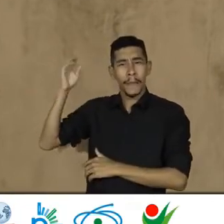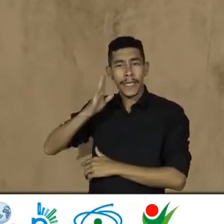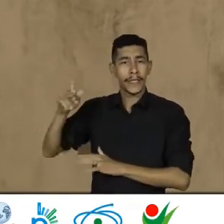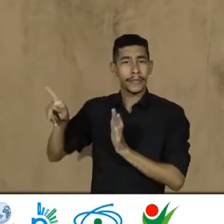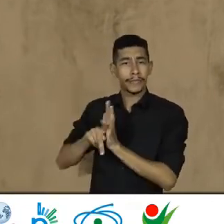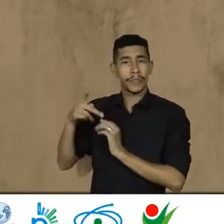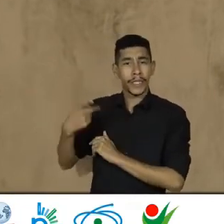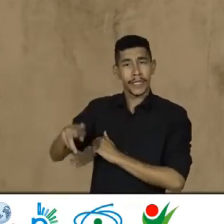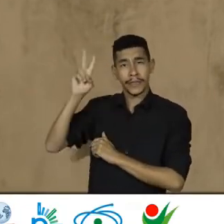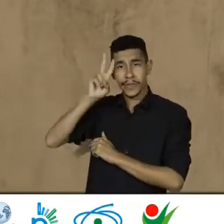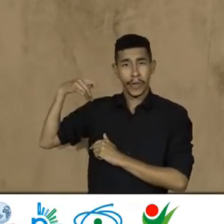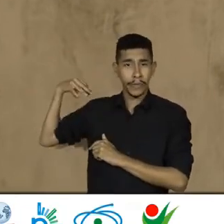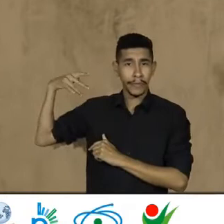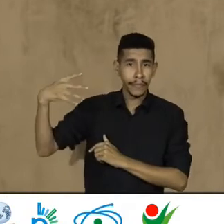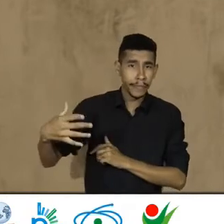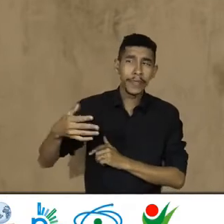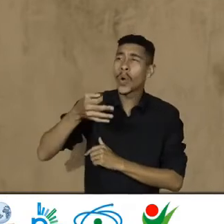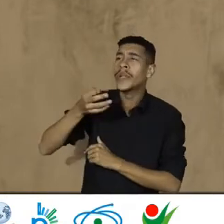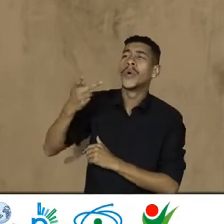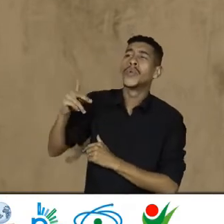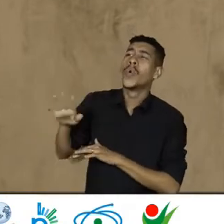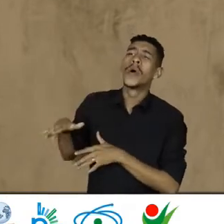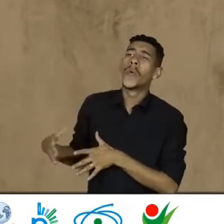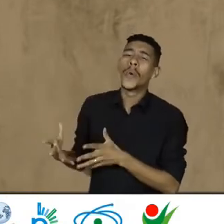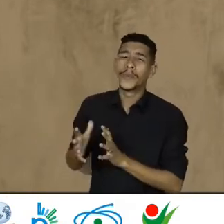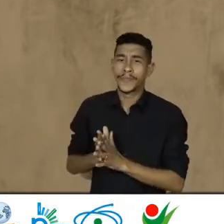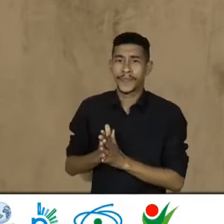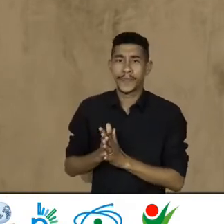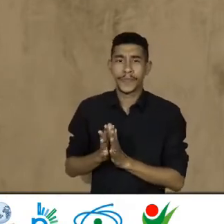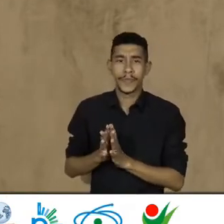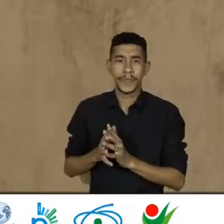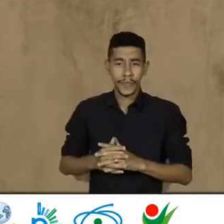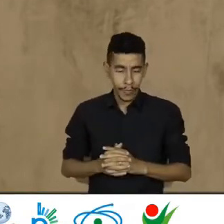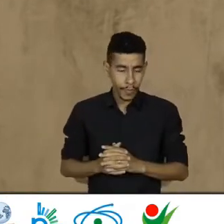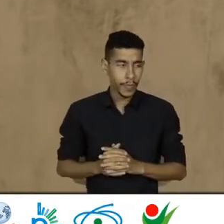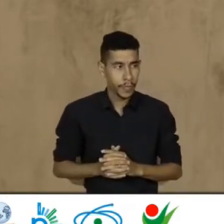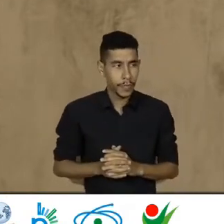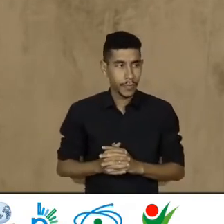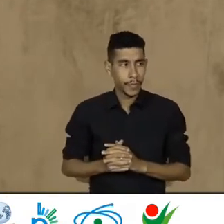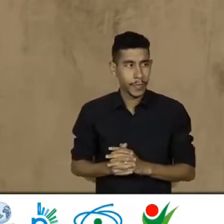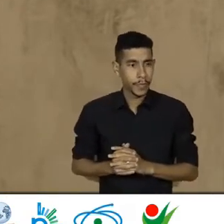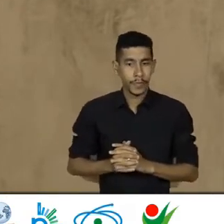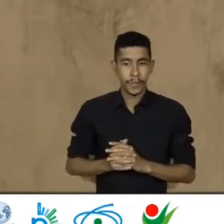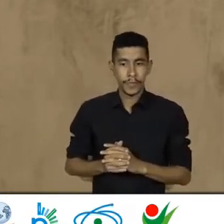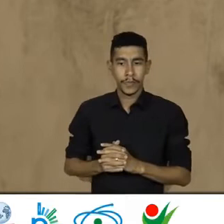Então Que de repente Comentasse um pouco Sobre isso Essa temática Das migrações Contemporâneas